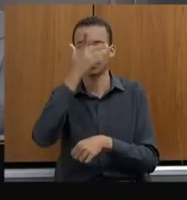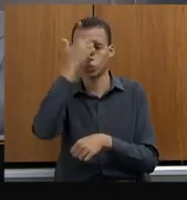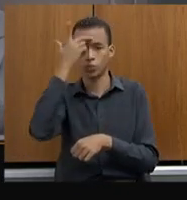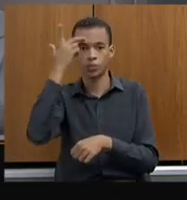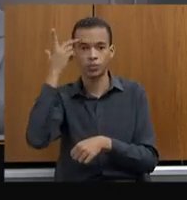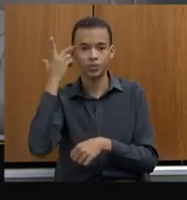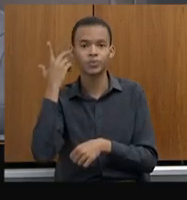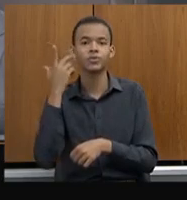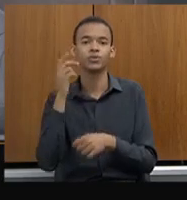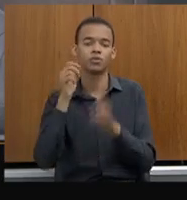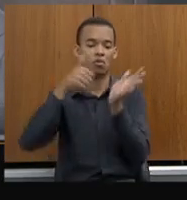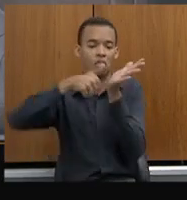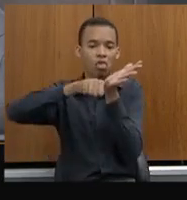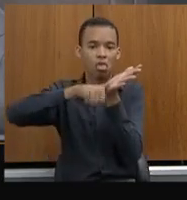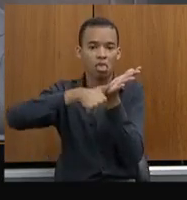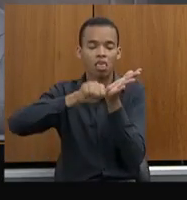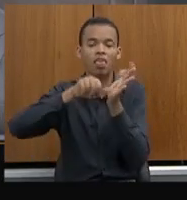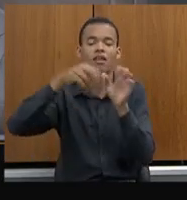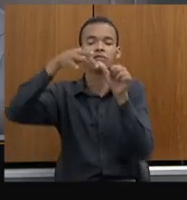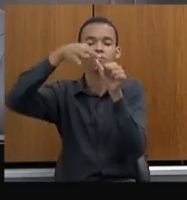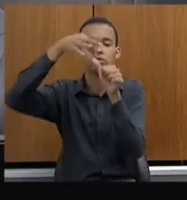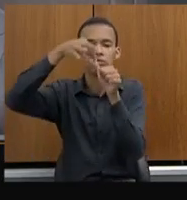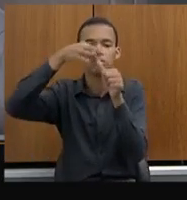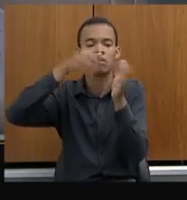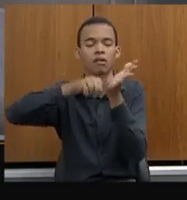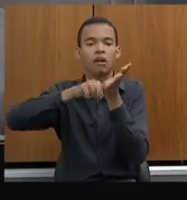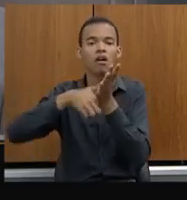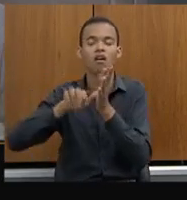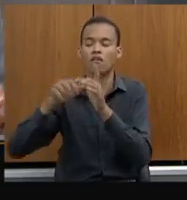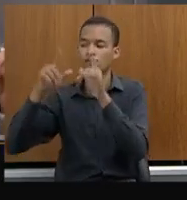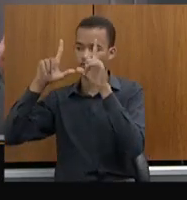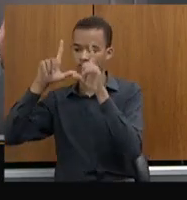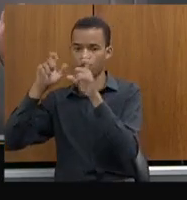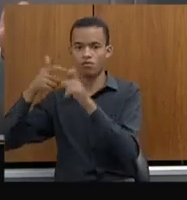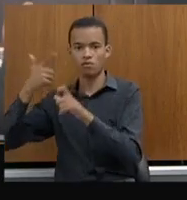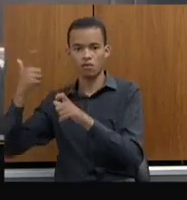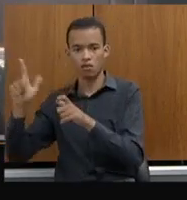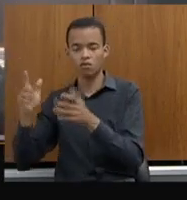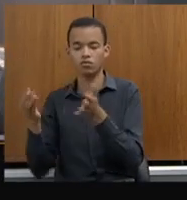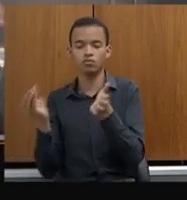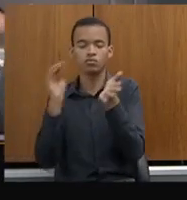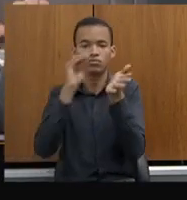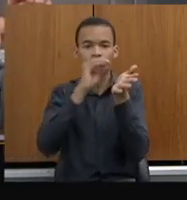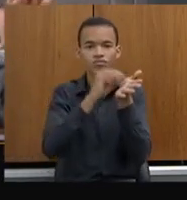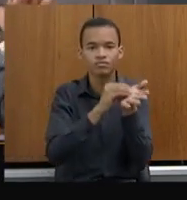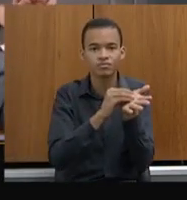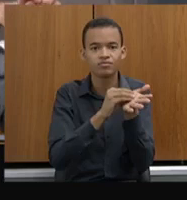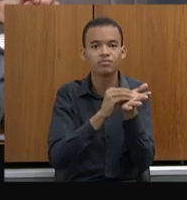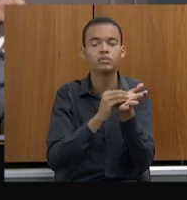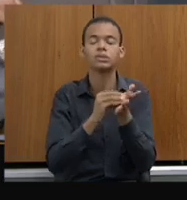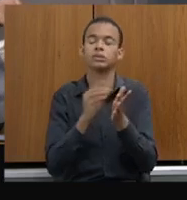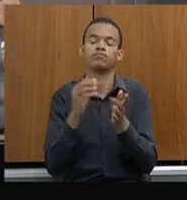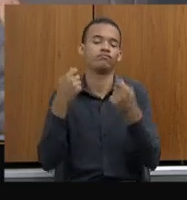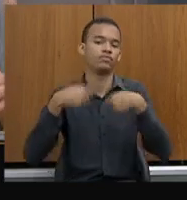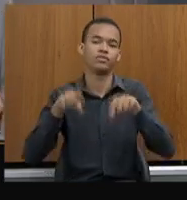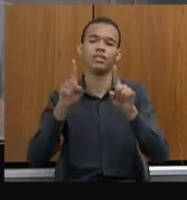entintar mais o dedo, não tem que levar mais fotografia, recebe o RG em casa,